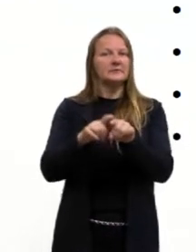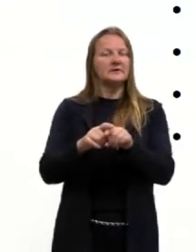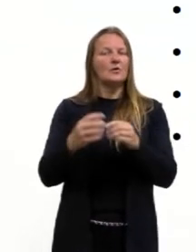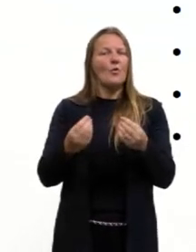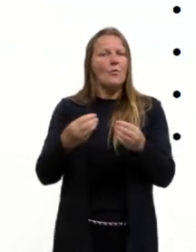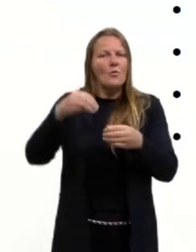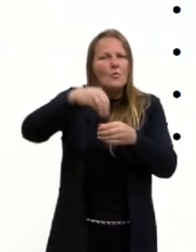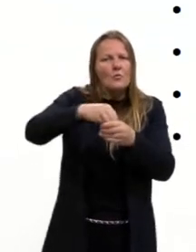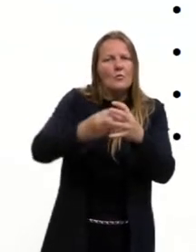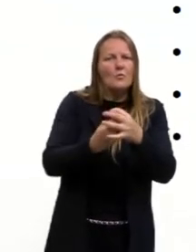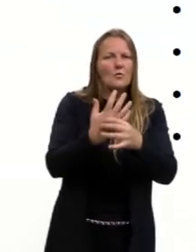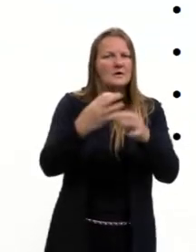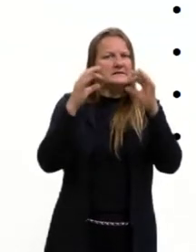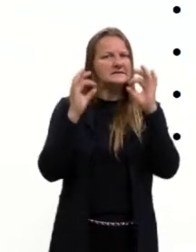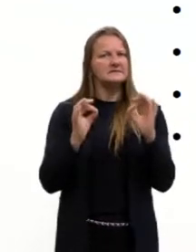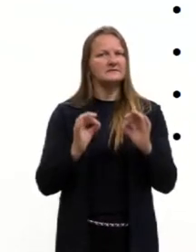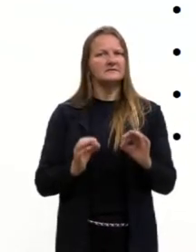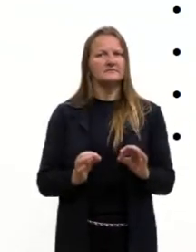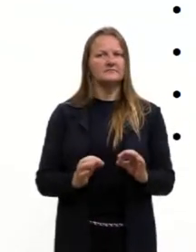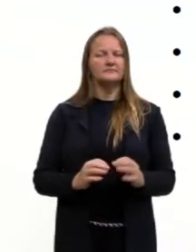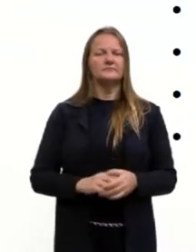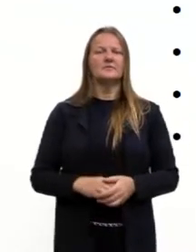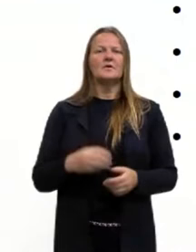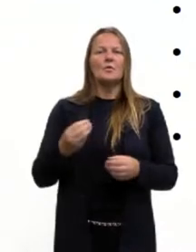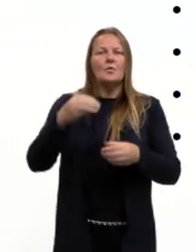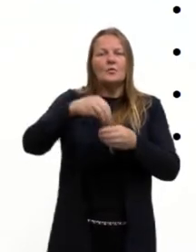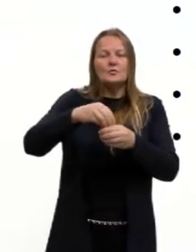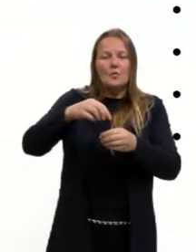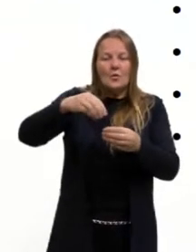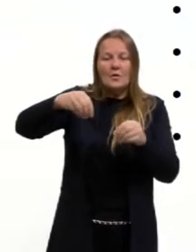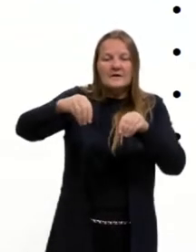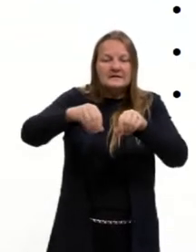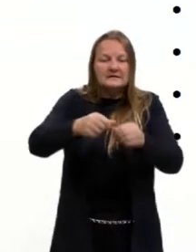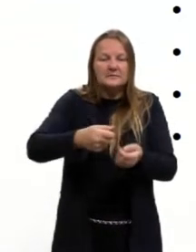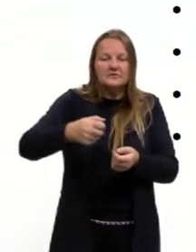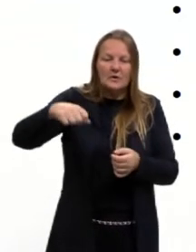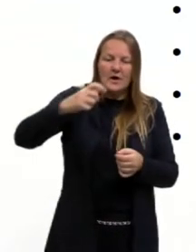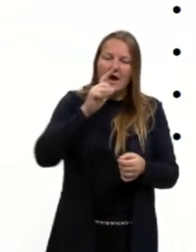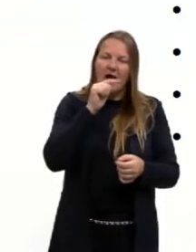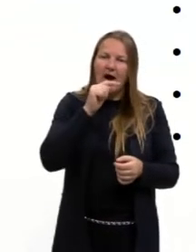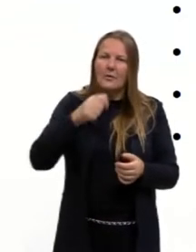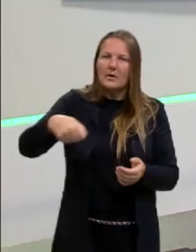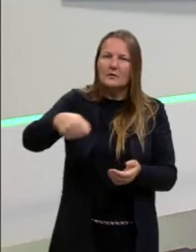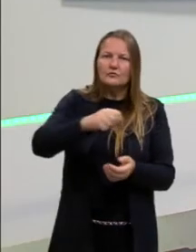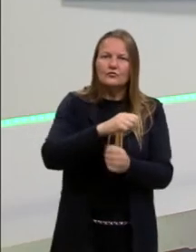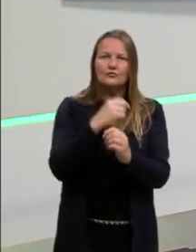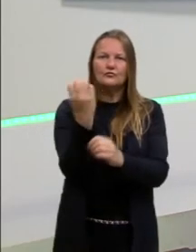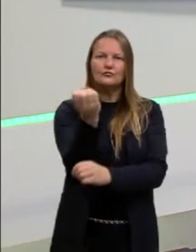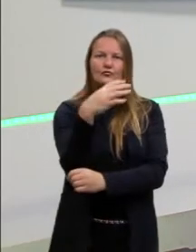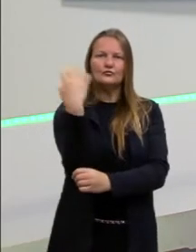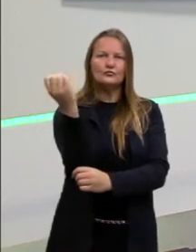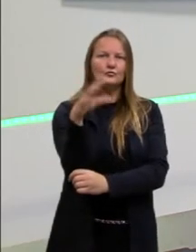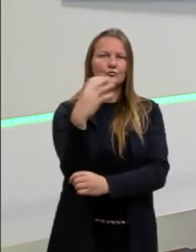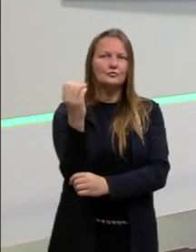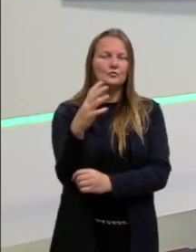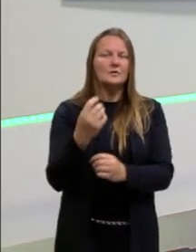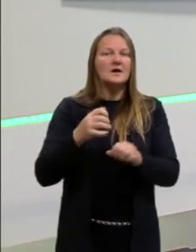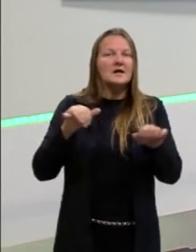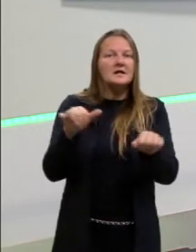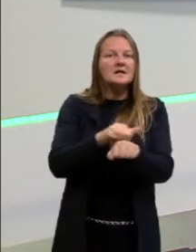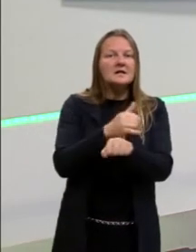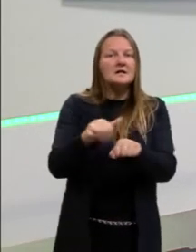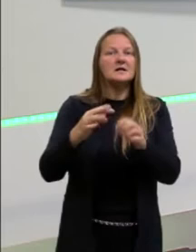Como plantar da forma correta, quando semear, quando regar. Então, todo esse conhecimento, toda essa tecnologia,